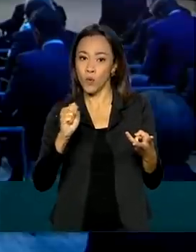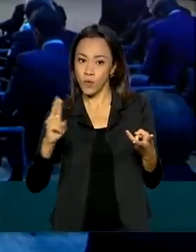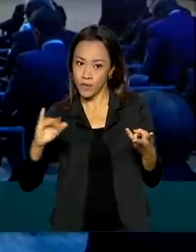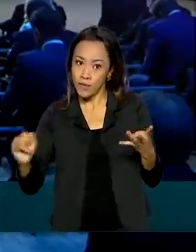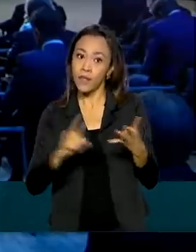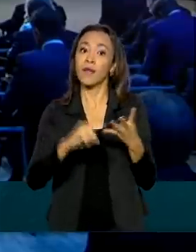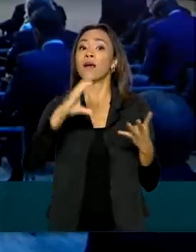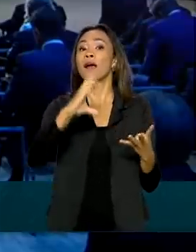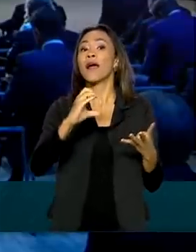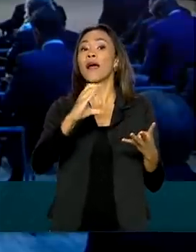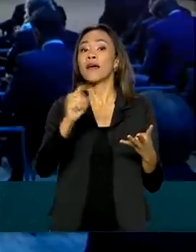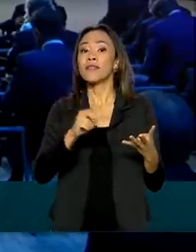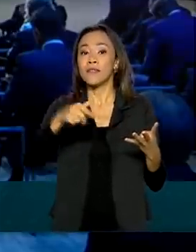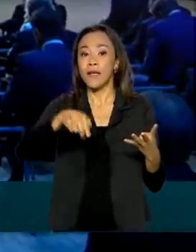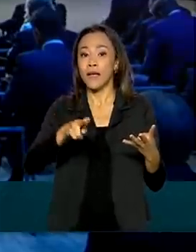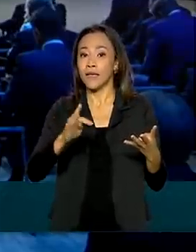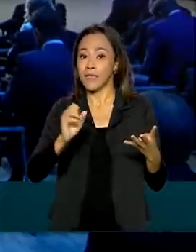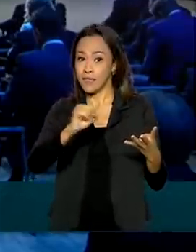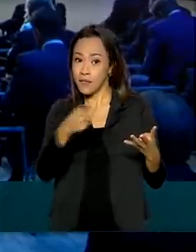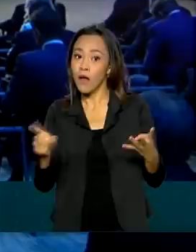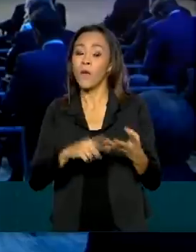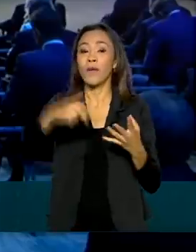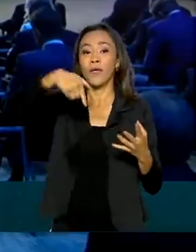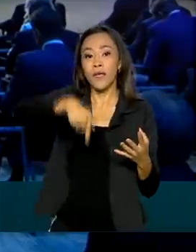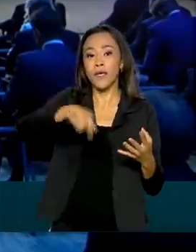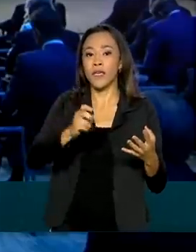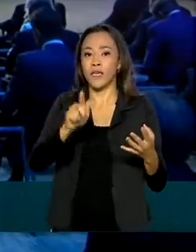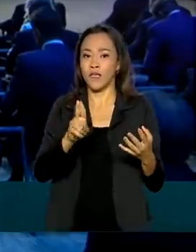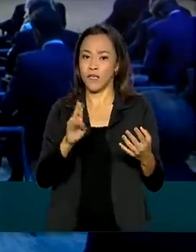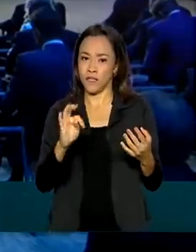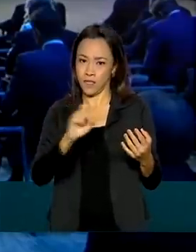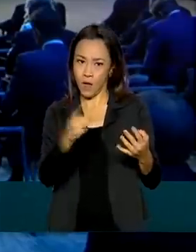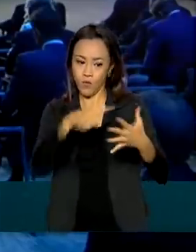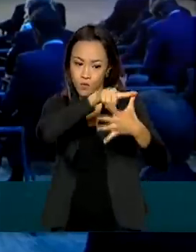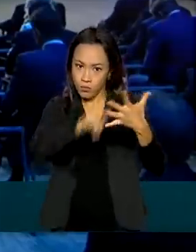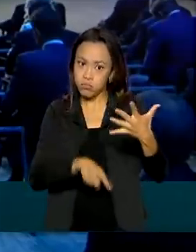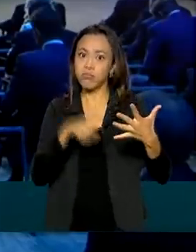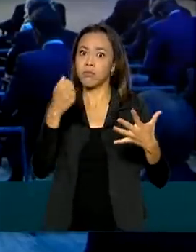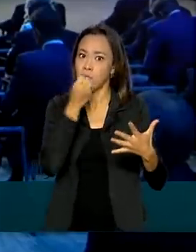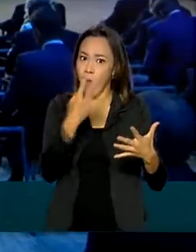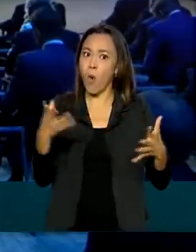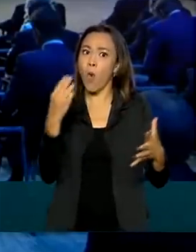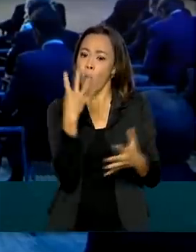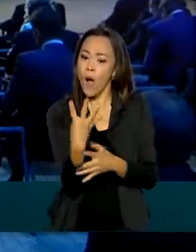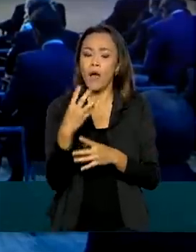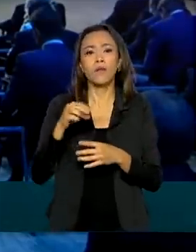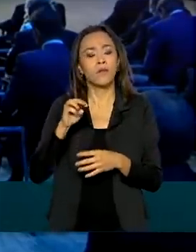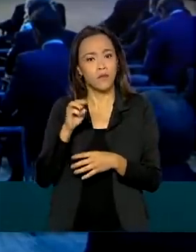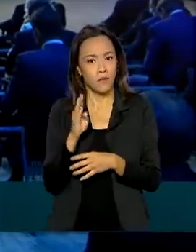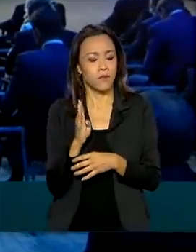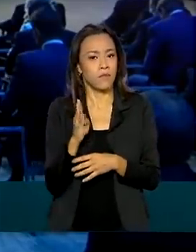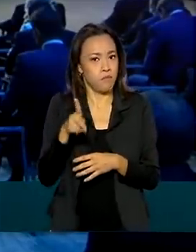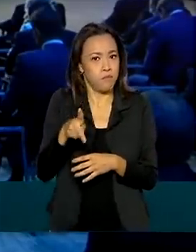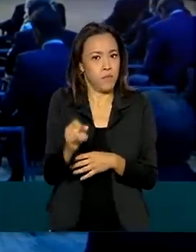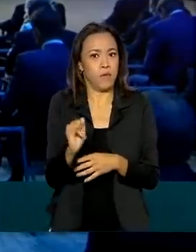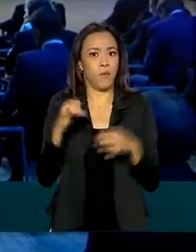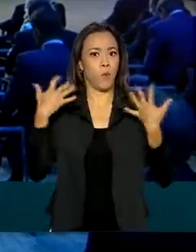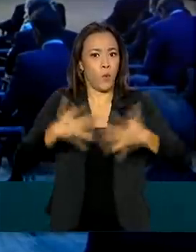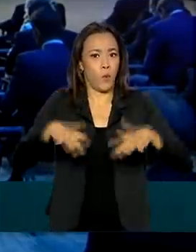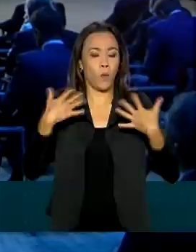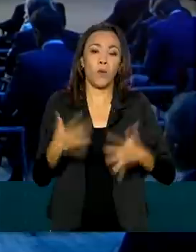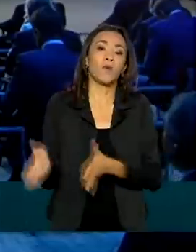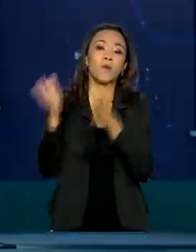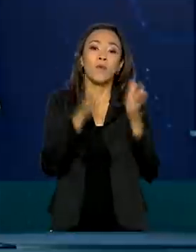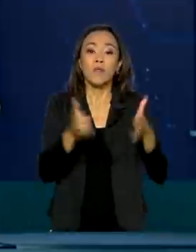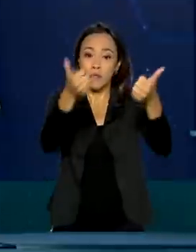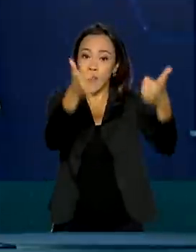Kirguistão. Juntos, eles têm um PIB de mais de 4 trilhões de dólares. Em discurso, o presidente Jair Bolsonaro destacou a